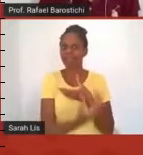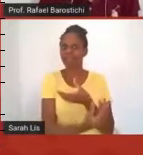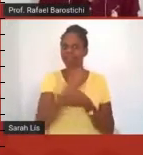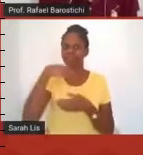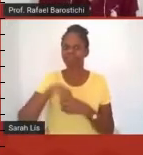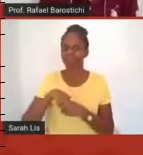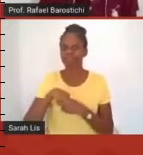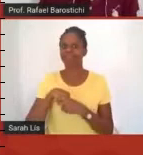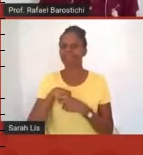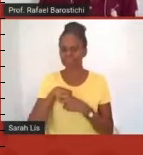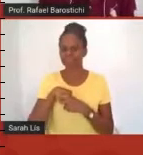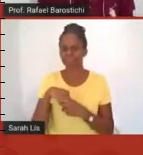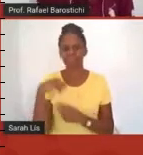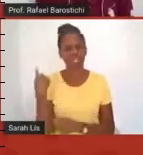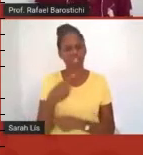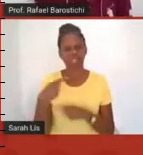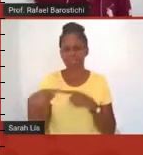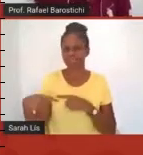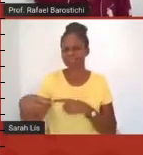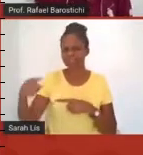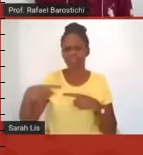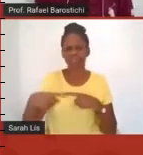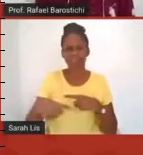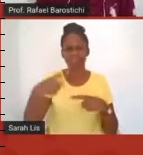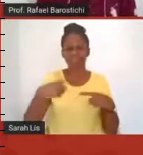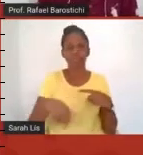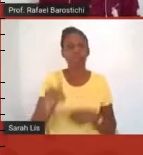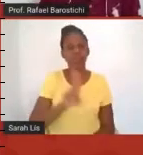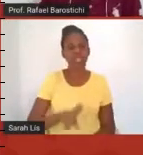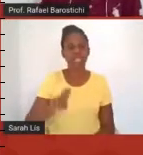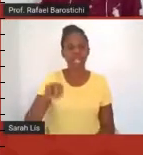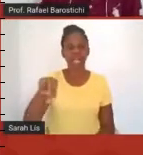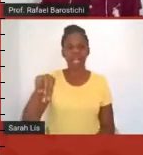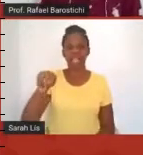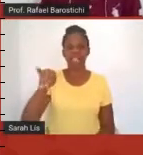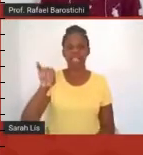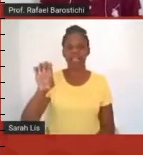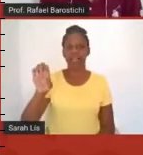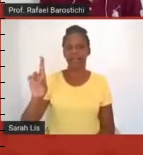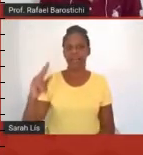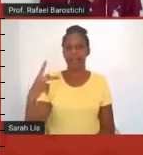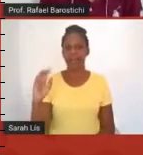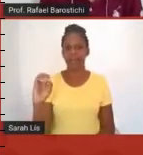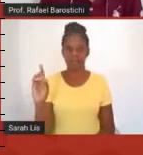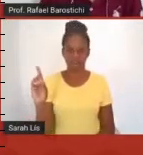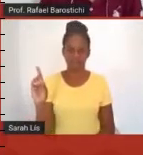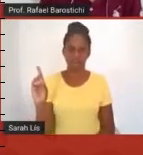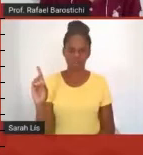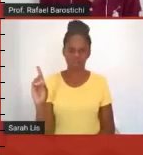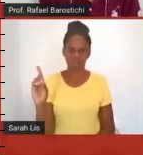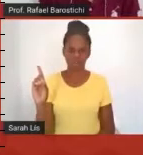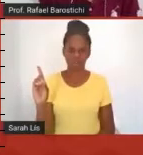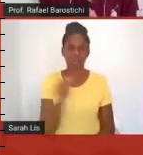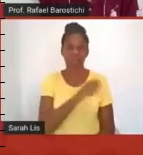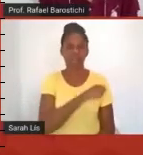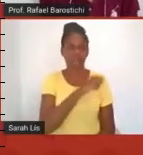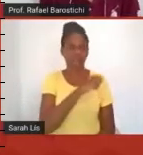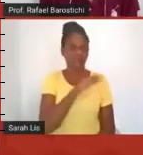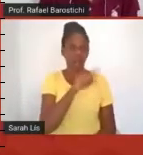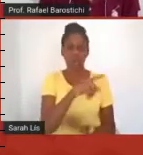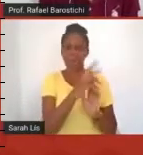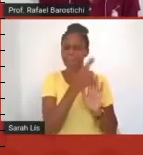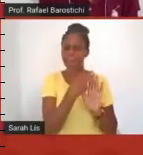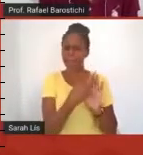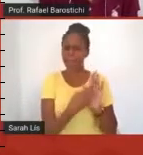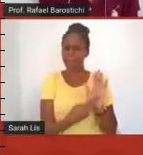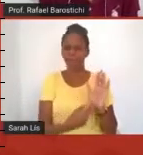a gente usava semanalmente o Nearpod e a resposta dos alunos, ela foi muito